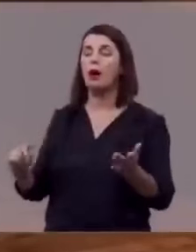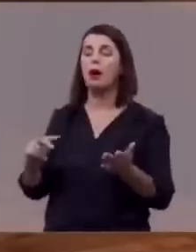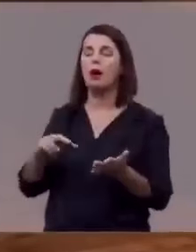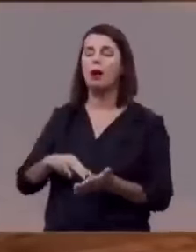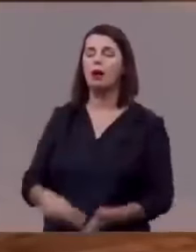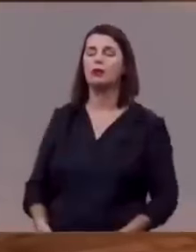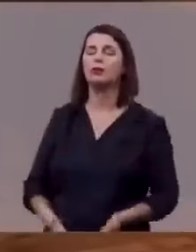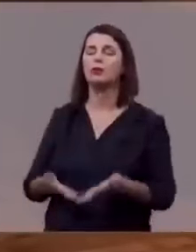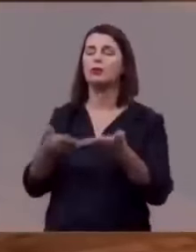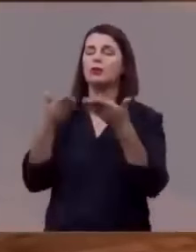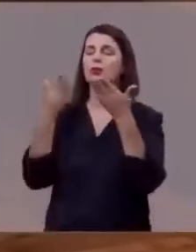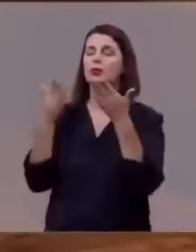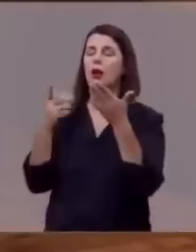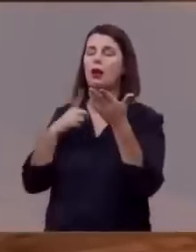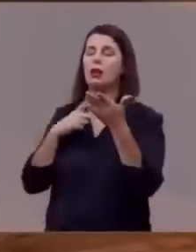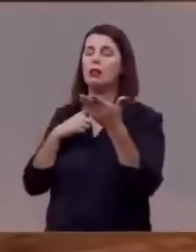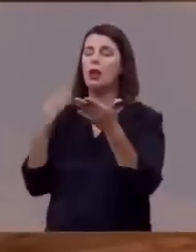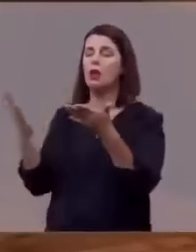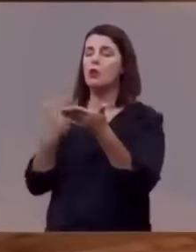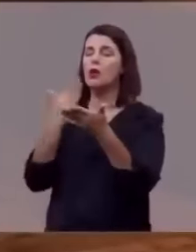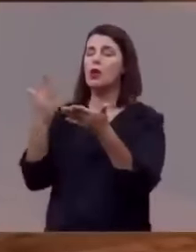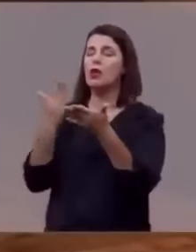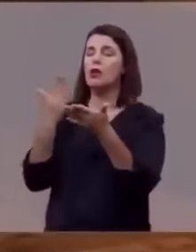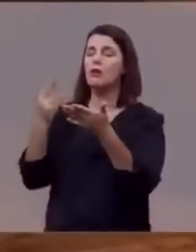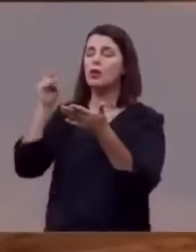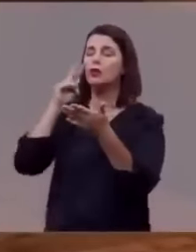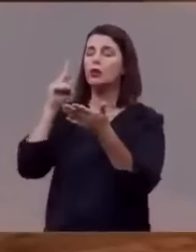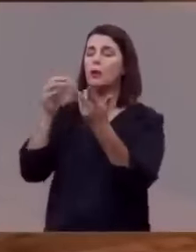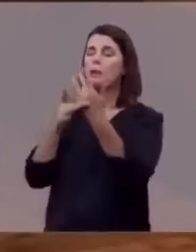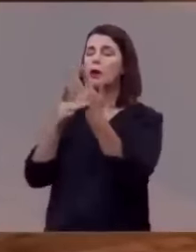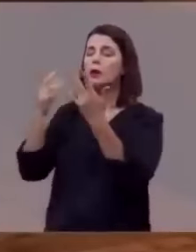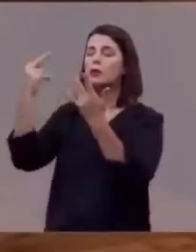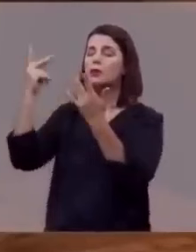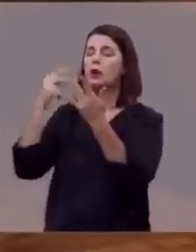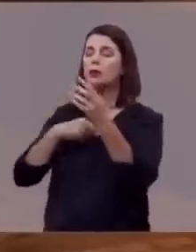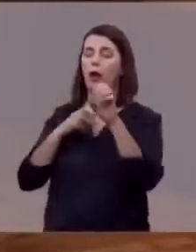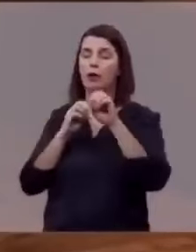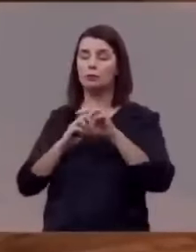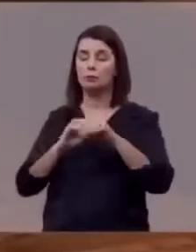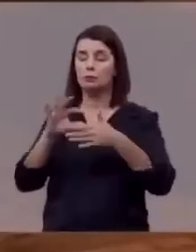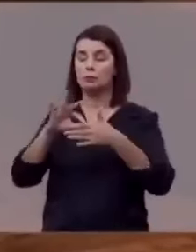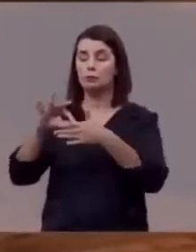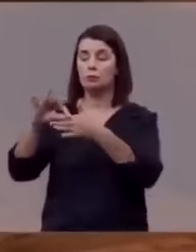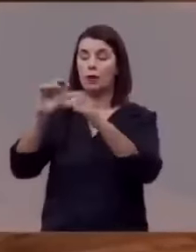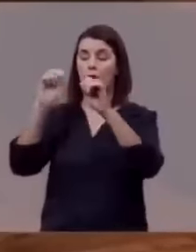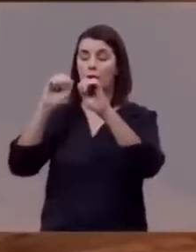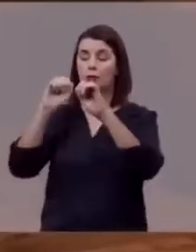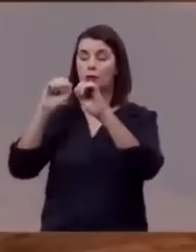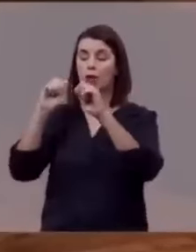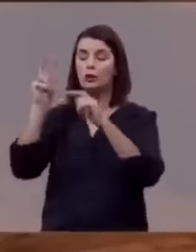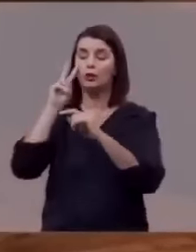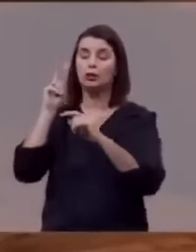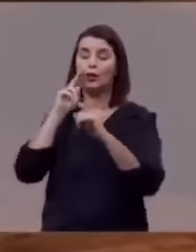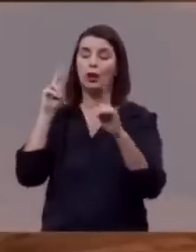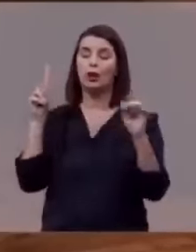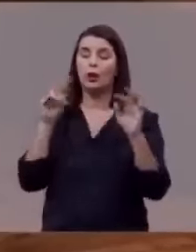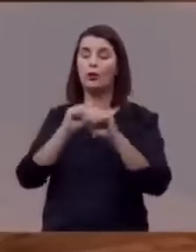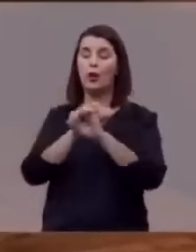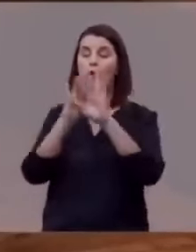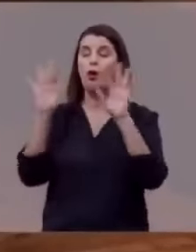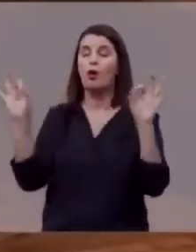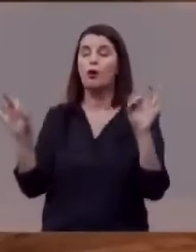gloriosamente, tem o livro da história em suas mãos, está conduzindo a história a uma gloriosa consumação,